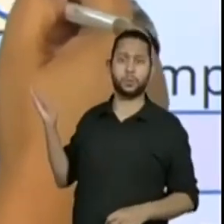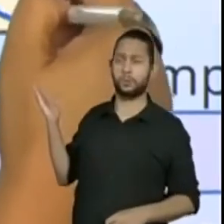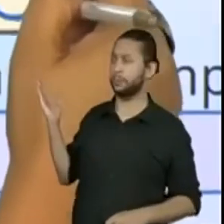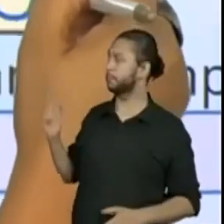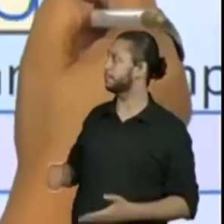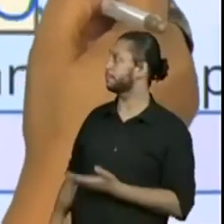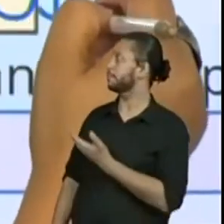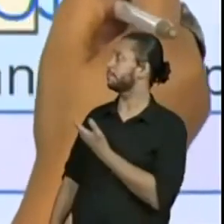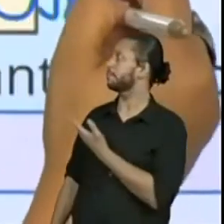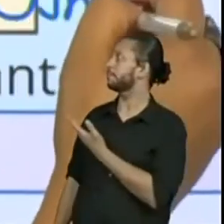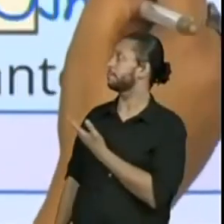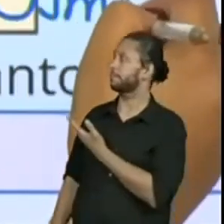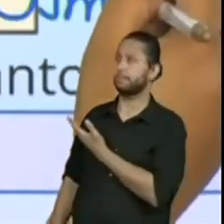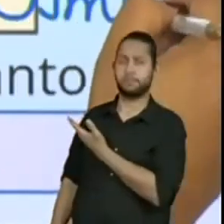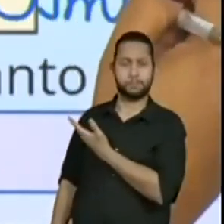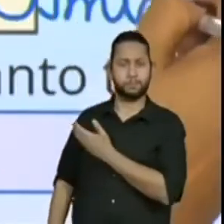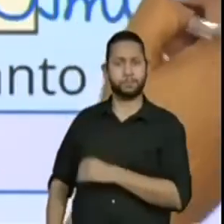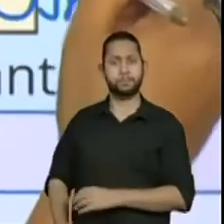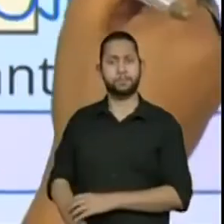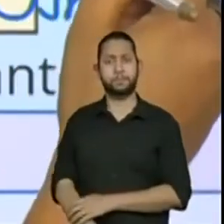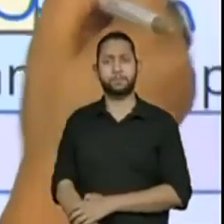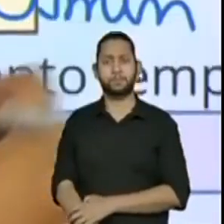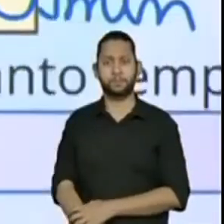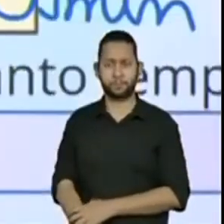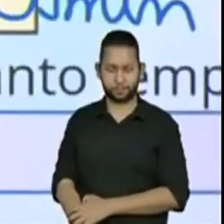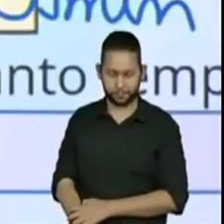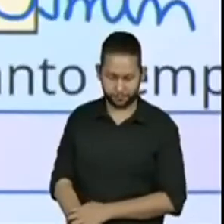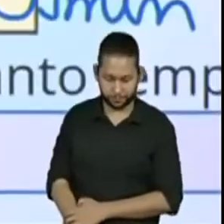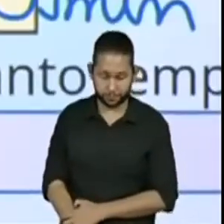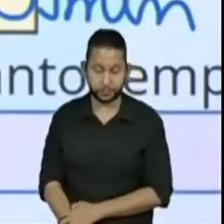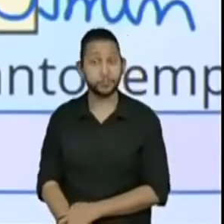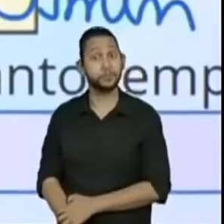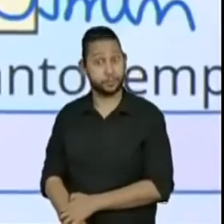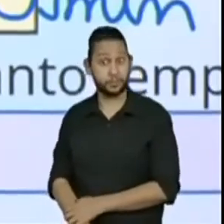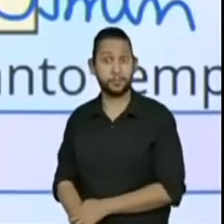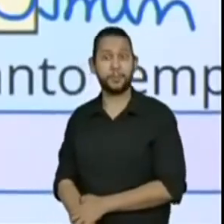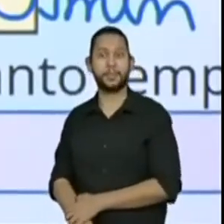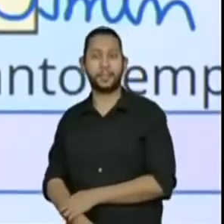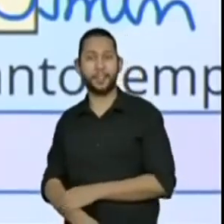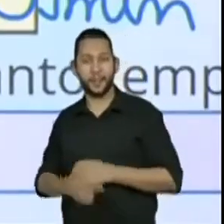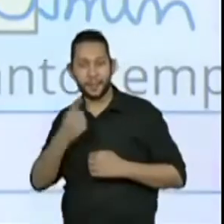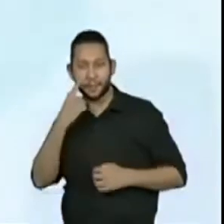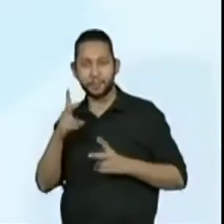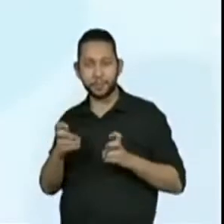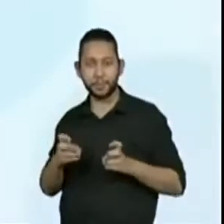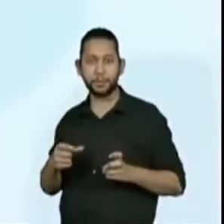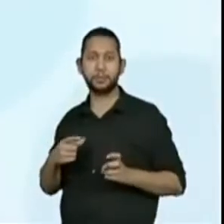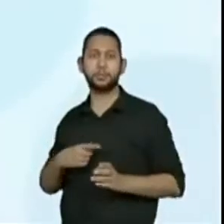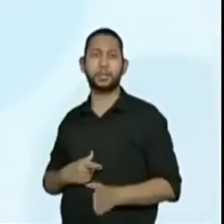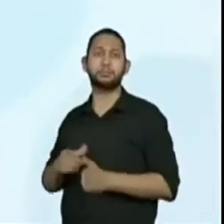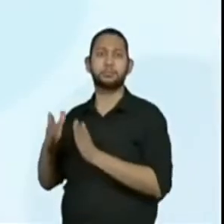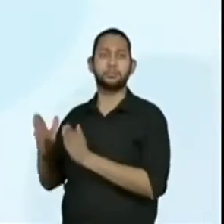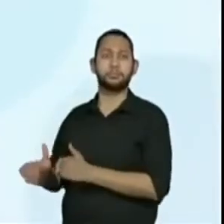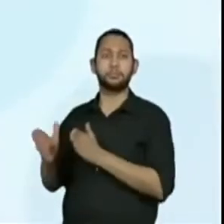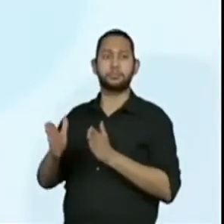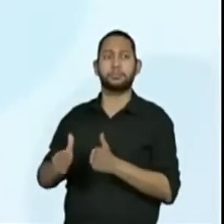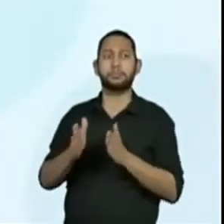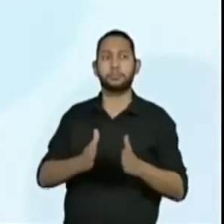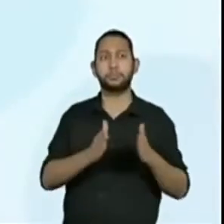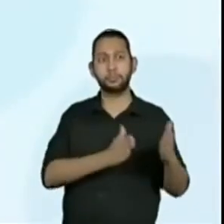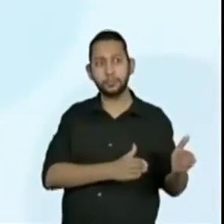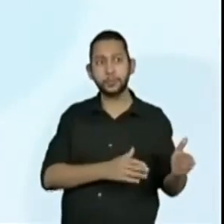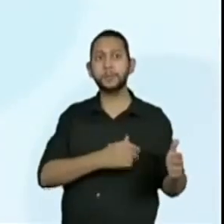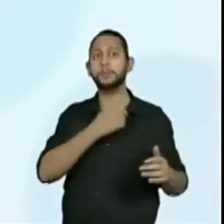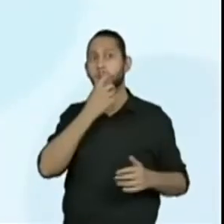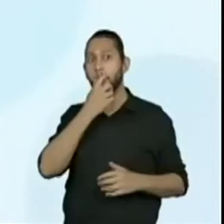minutos. E aí, eu entendi que essa regularidade, Que essa sequência, ela